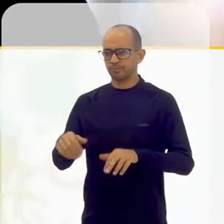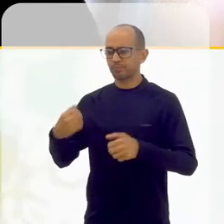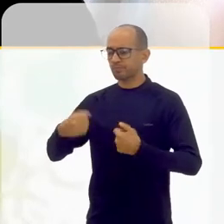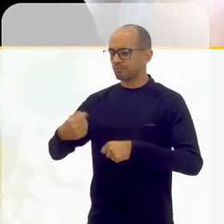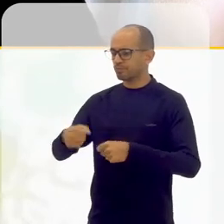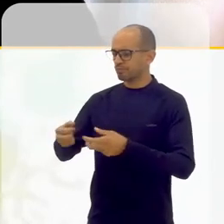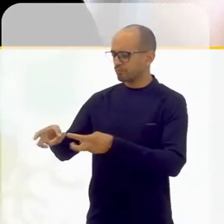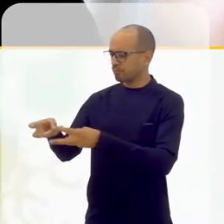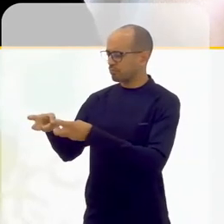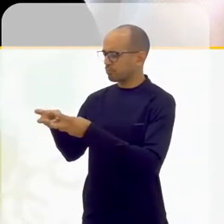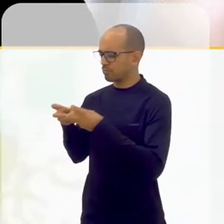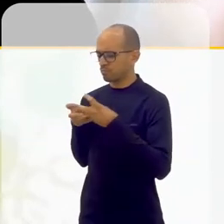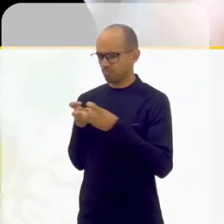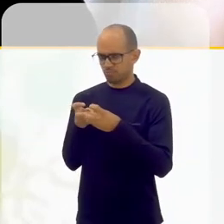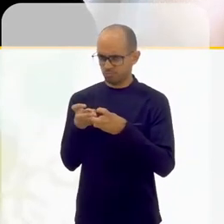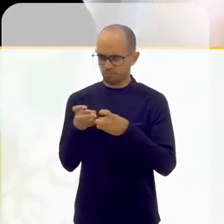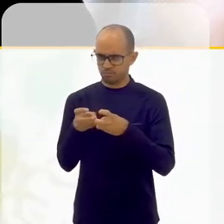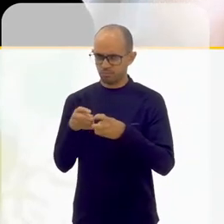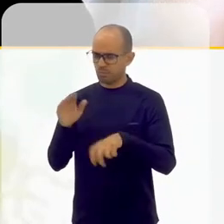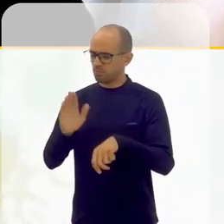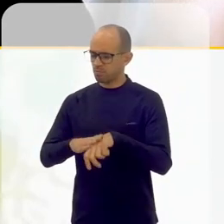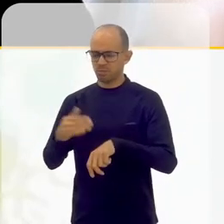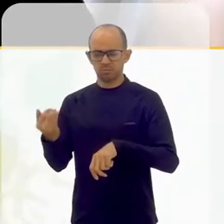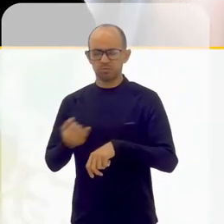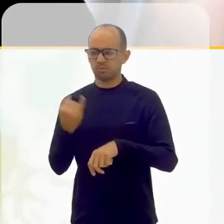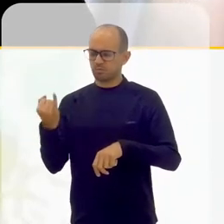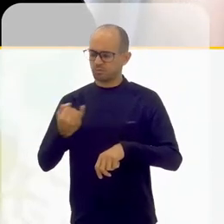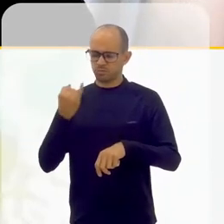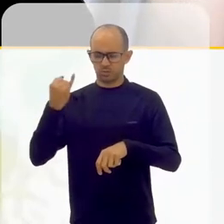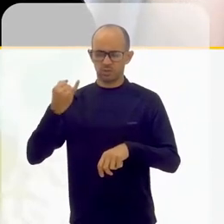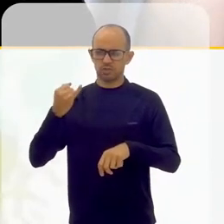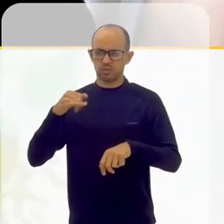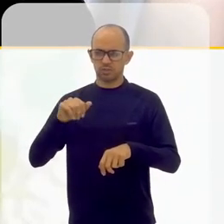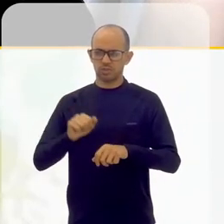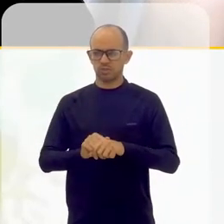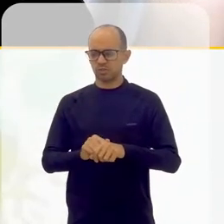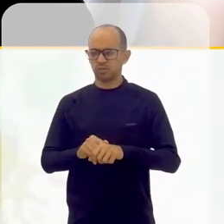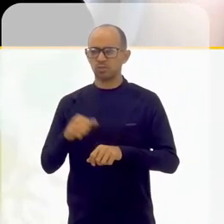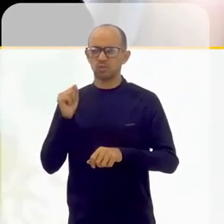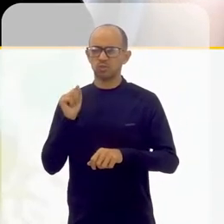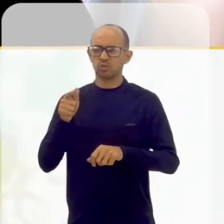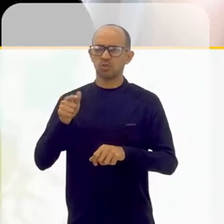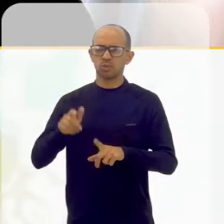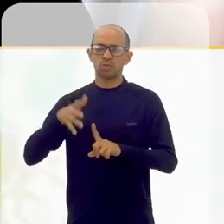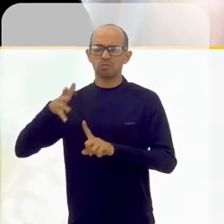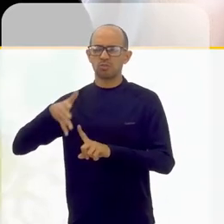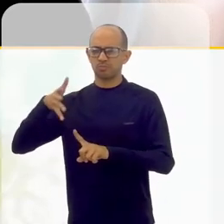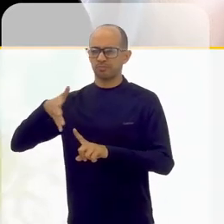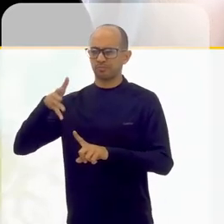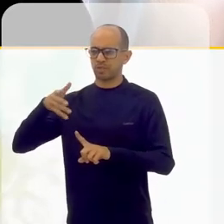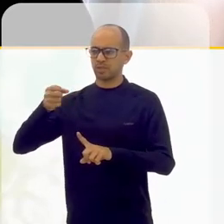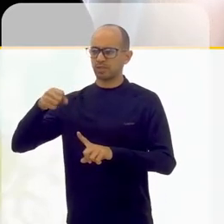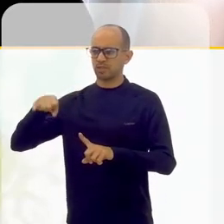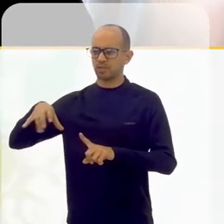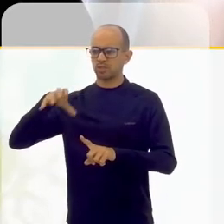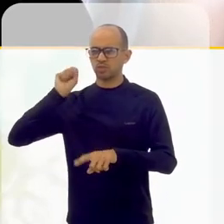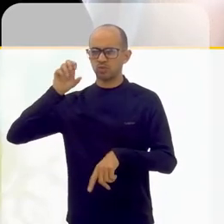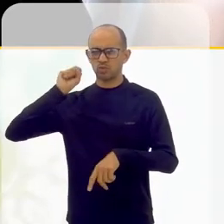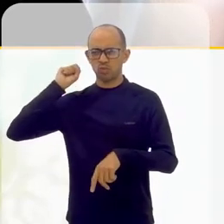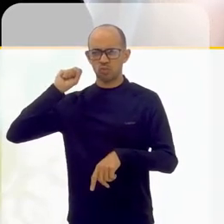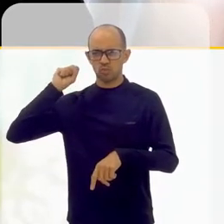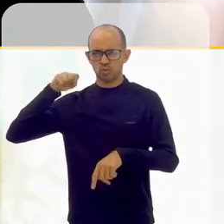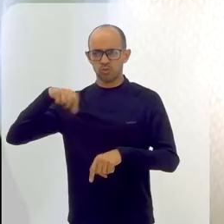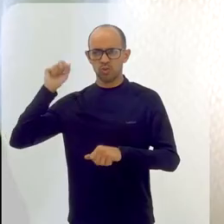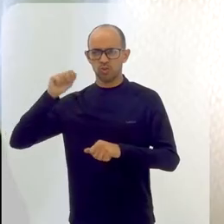A gente tem que ter escuta. Eu acho que a escuta é o mais importante do que a oratória em si. Quanto mais escuta a gente tiver,